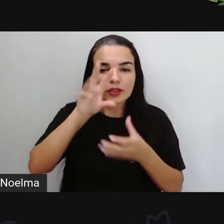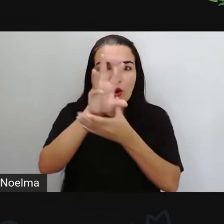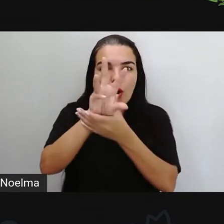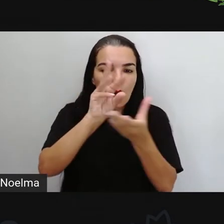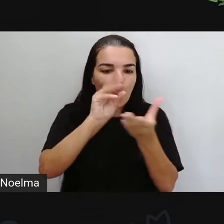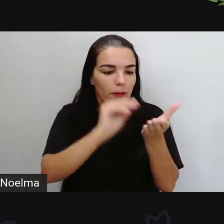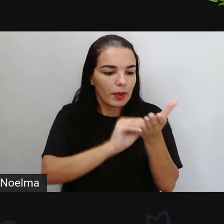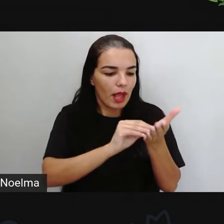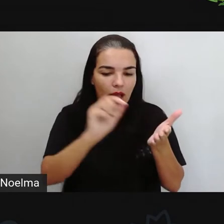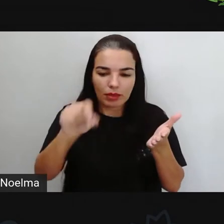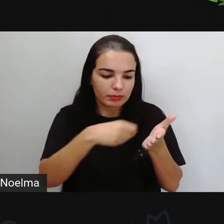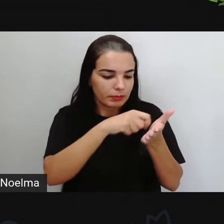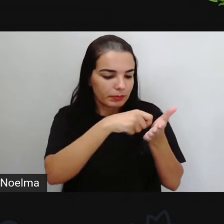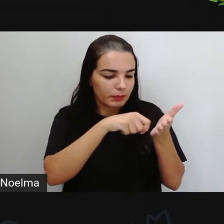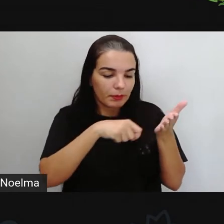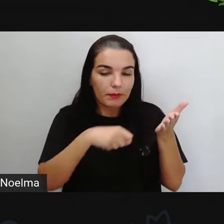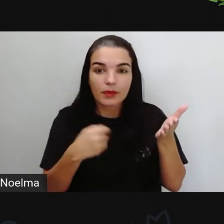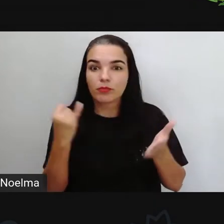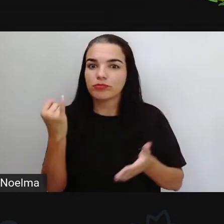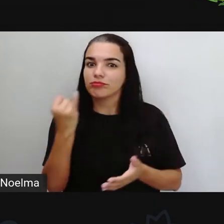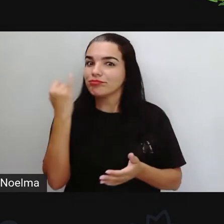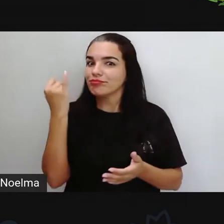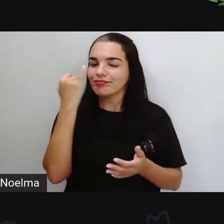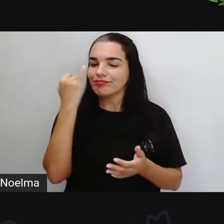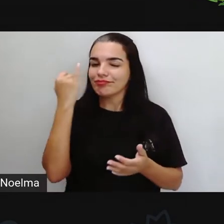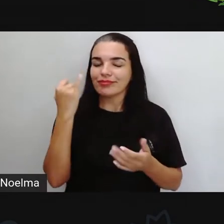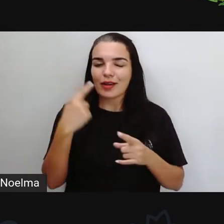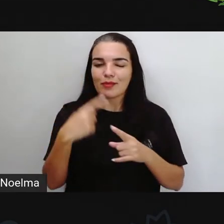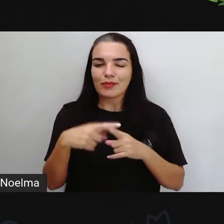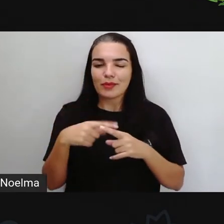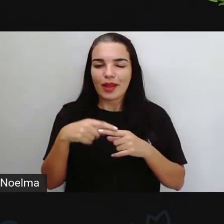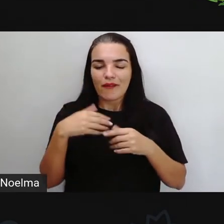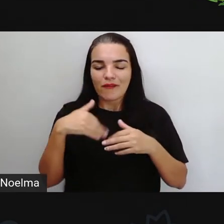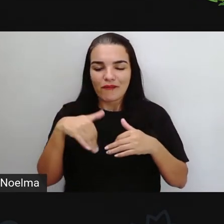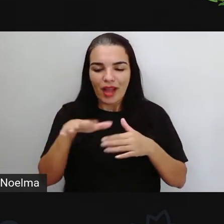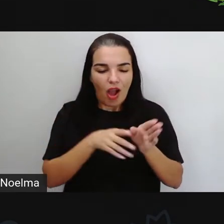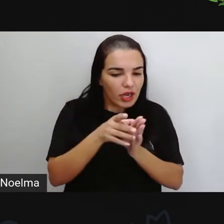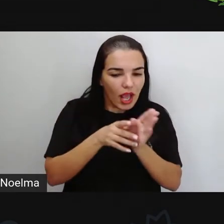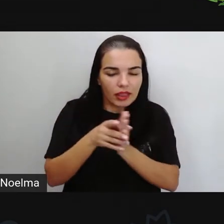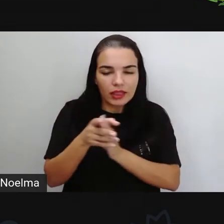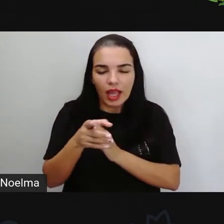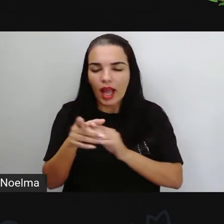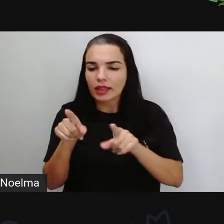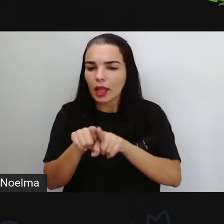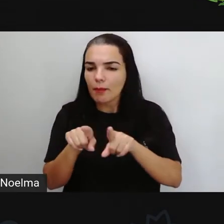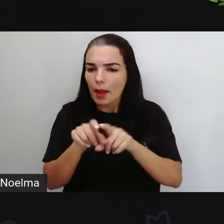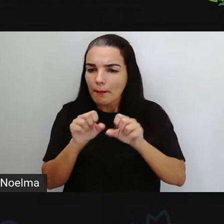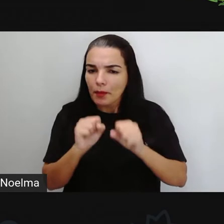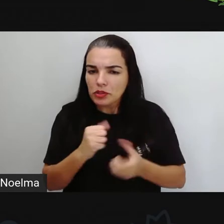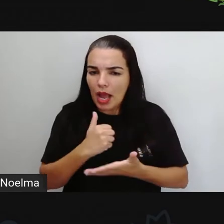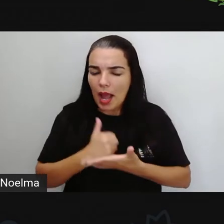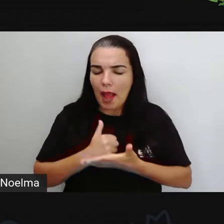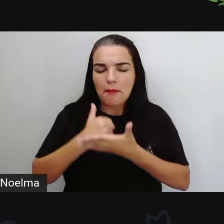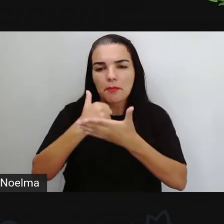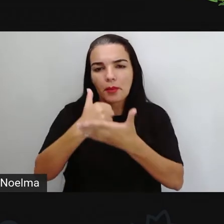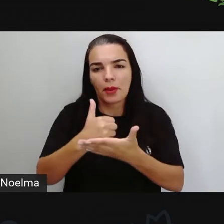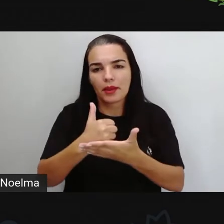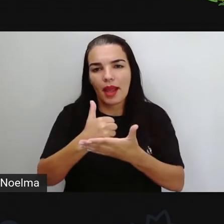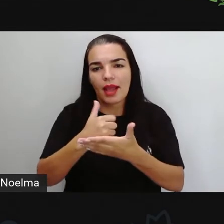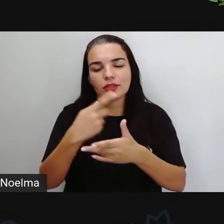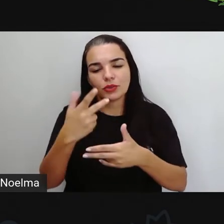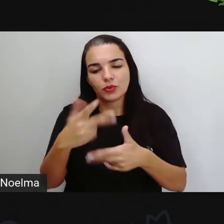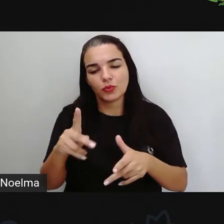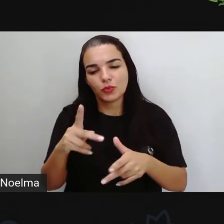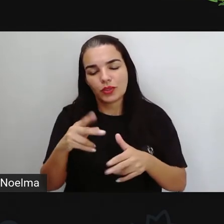anotando, não é aquilo que é interessante, que vai lhe orientar e vai servir de informação para você dar continuidade com as suas